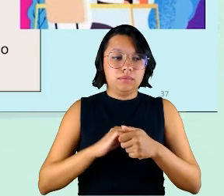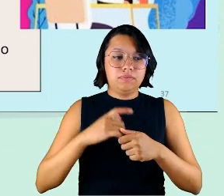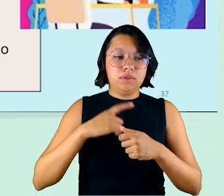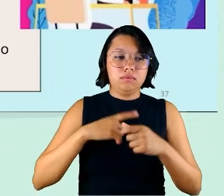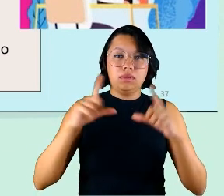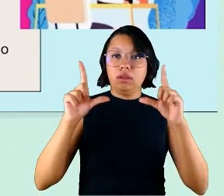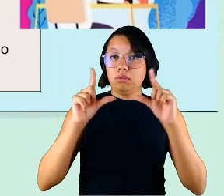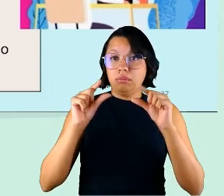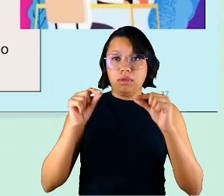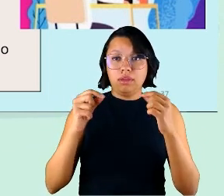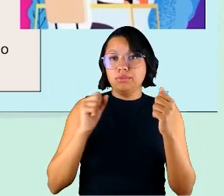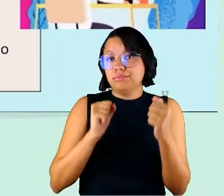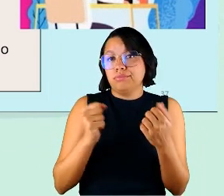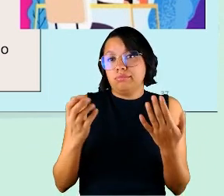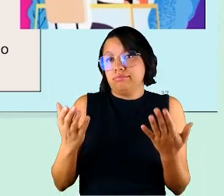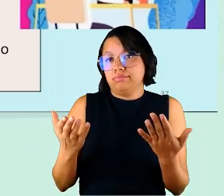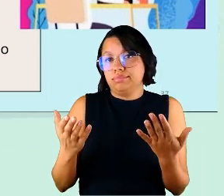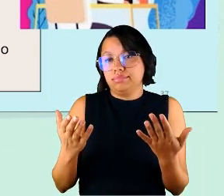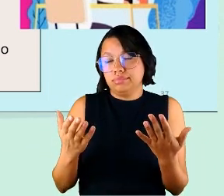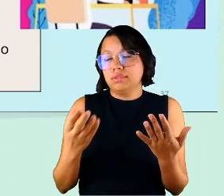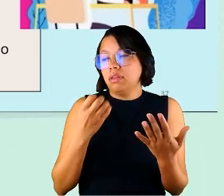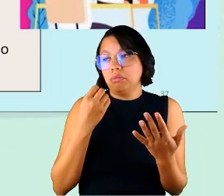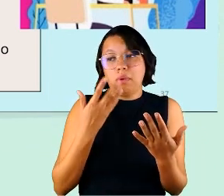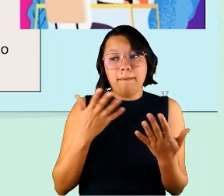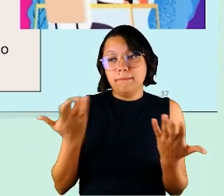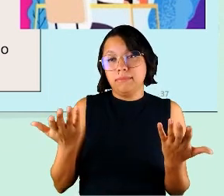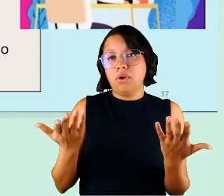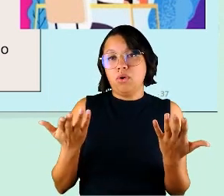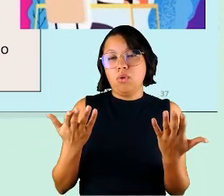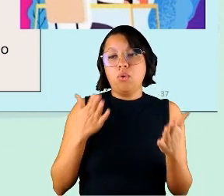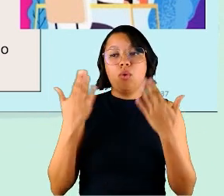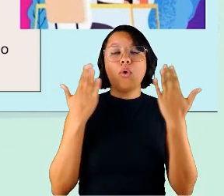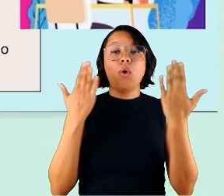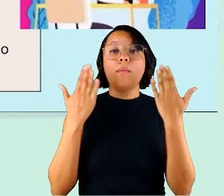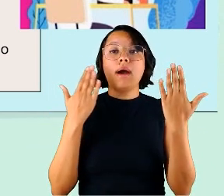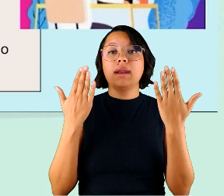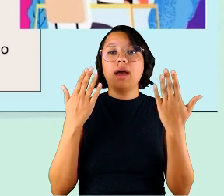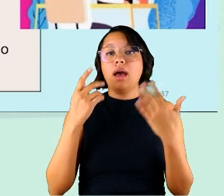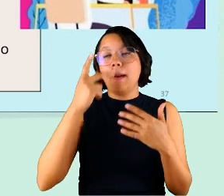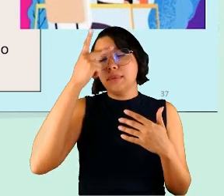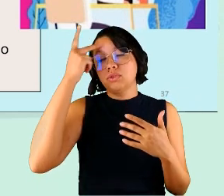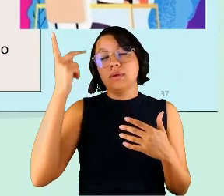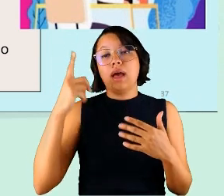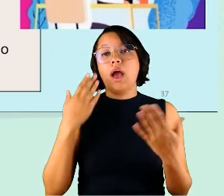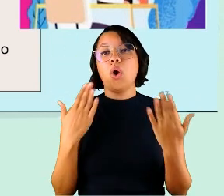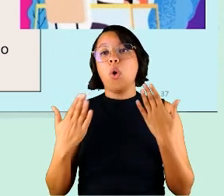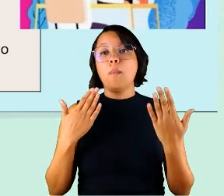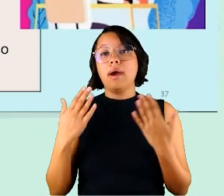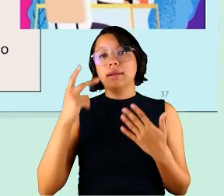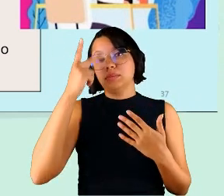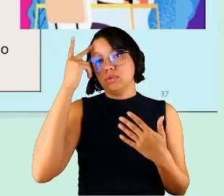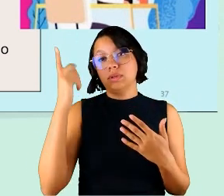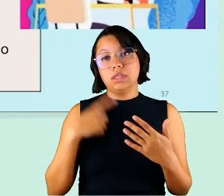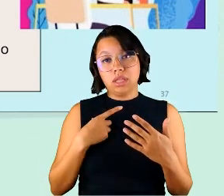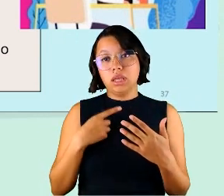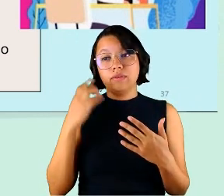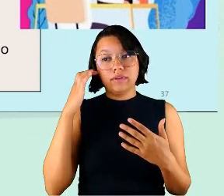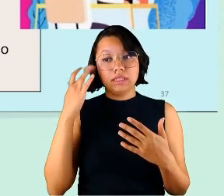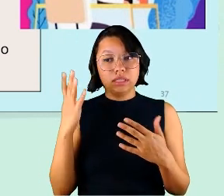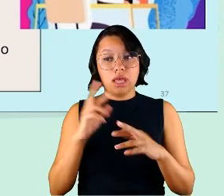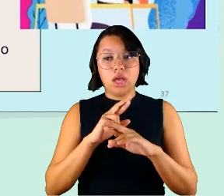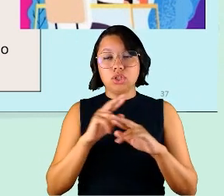tenho menos vantagem do que alguém que tem alguma flexibilidade né de horário para trabalhar